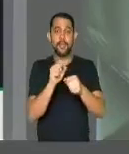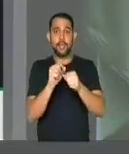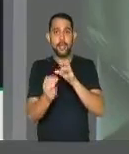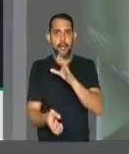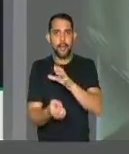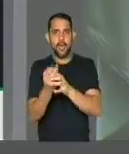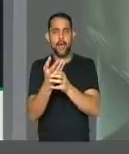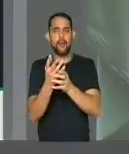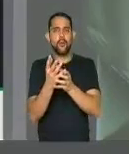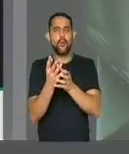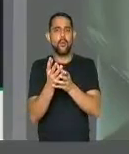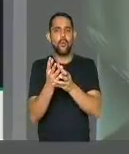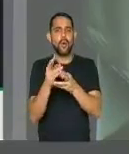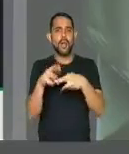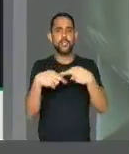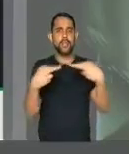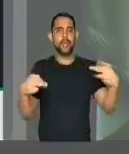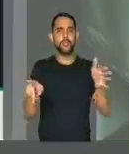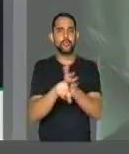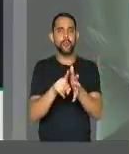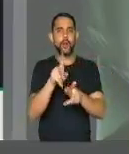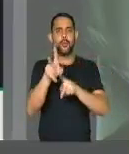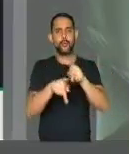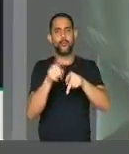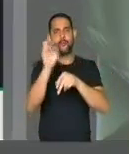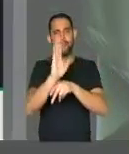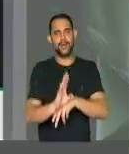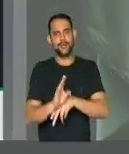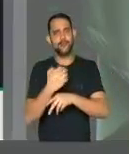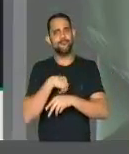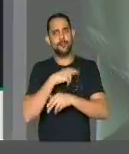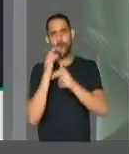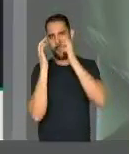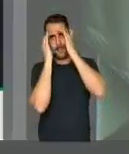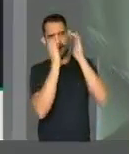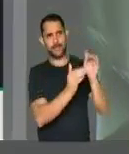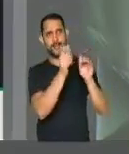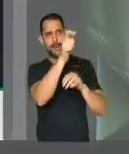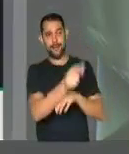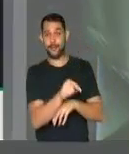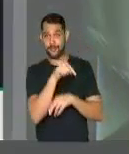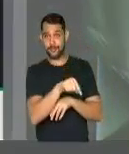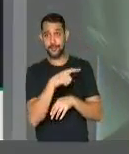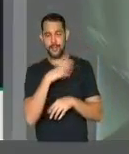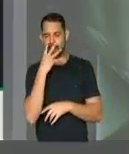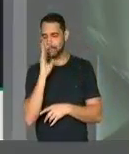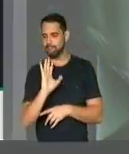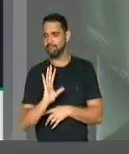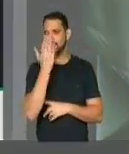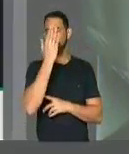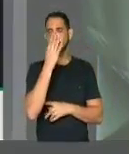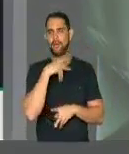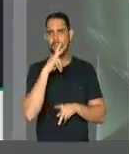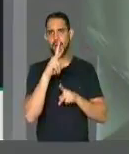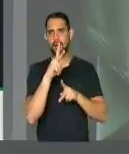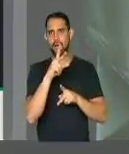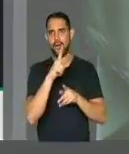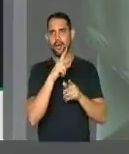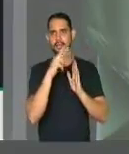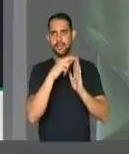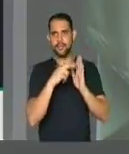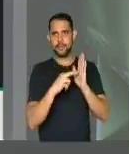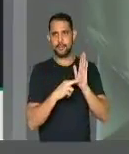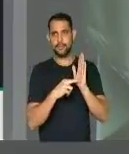etnia do povo brasileiro. Então, não honrar isso é uma traição aos